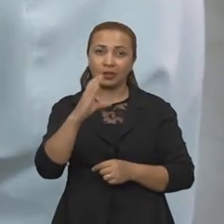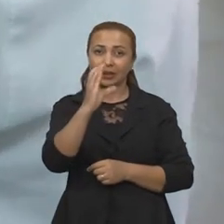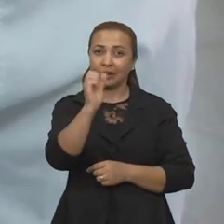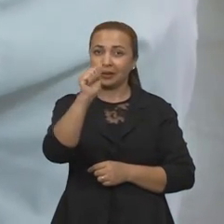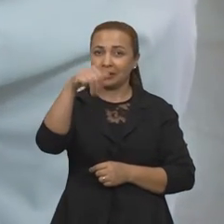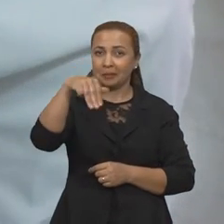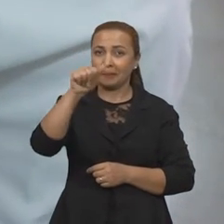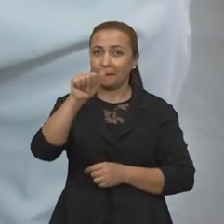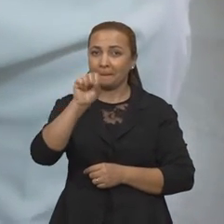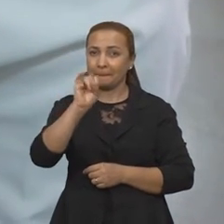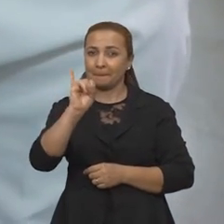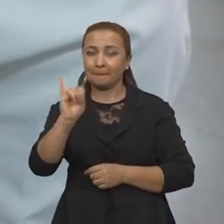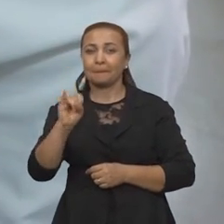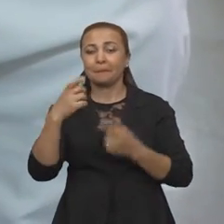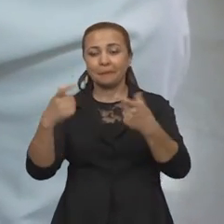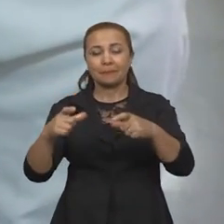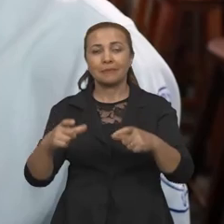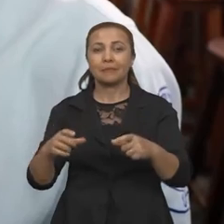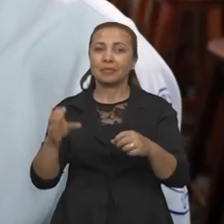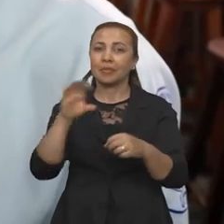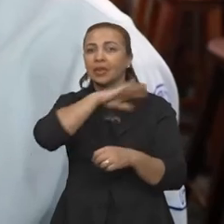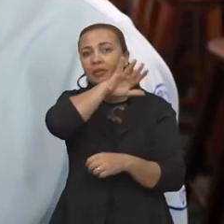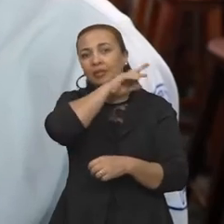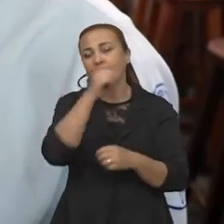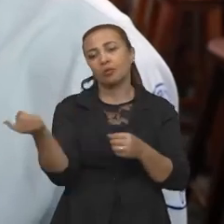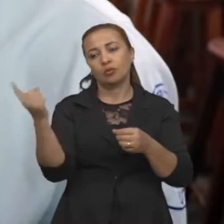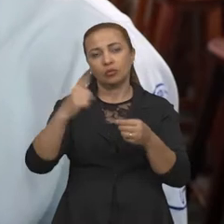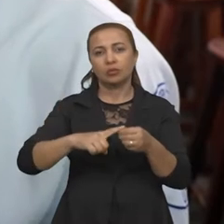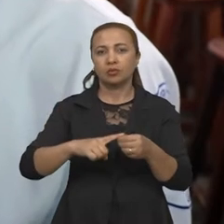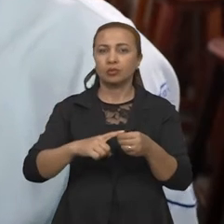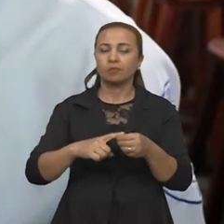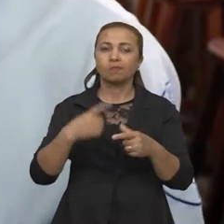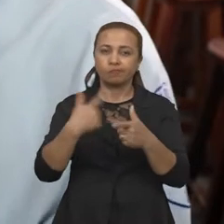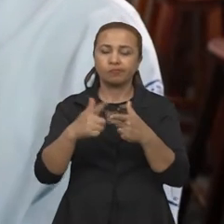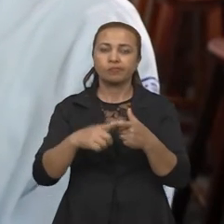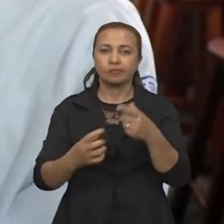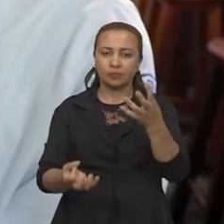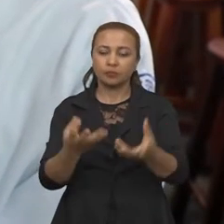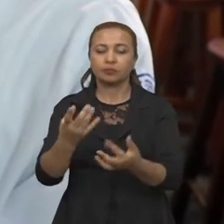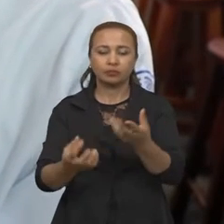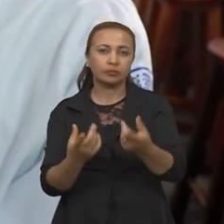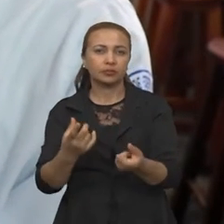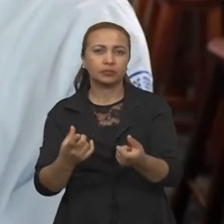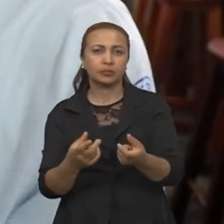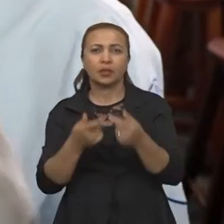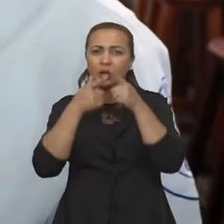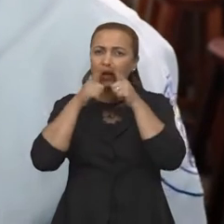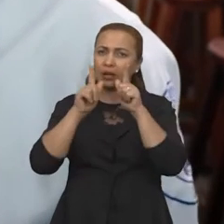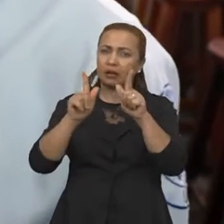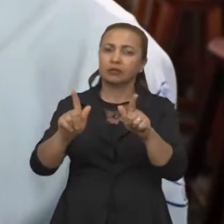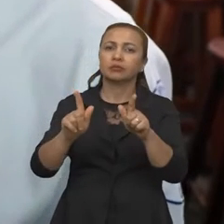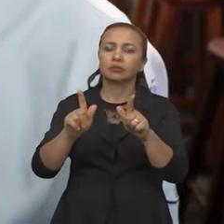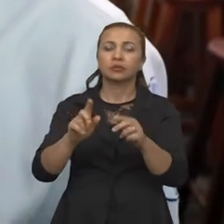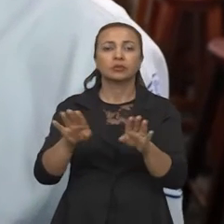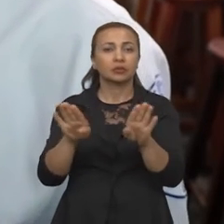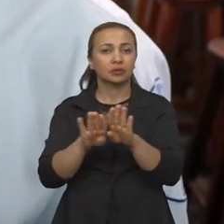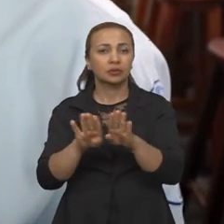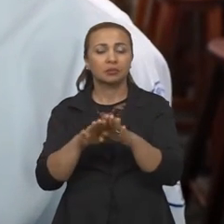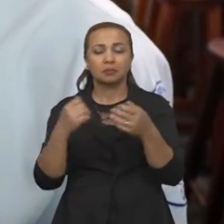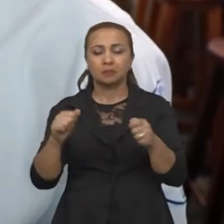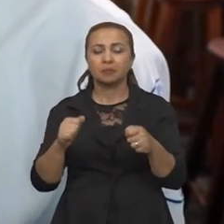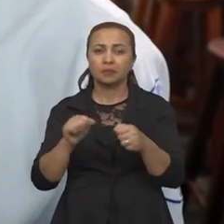no Camargo, onde animais que chegam com um quadro de queimadura grande ou então que